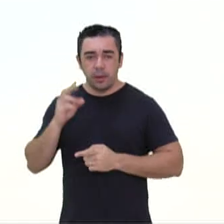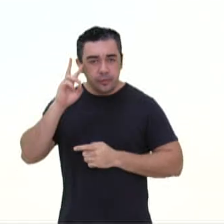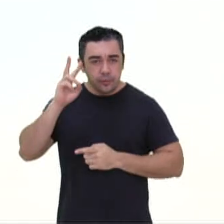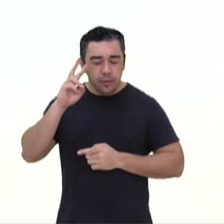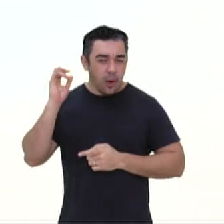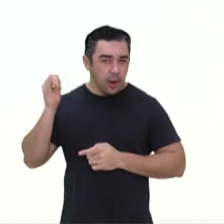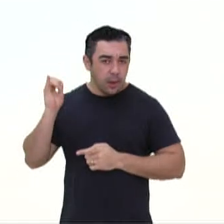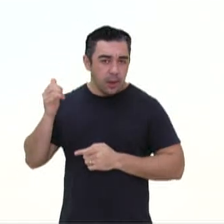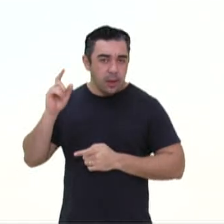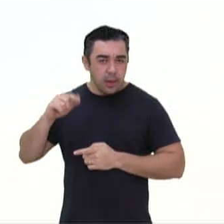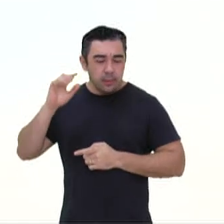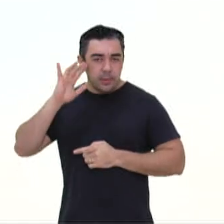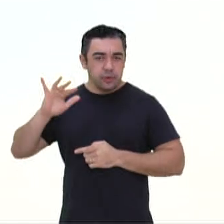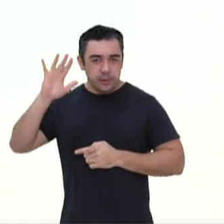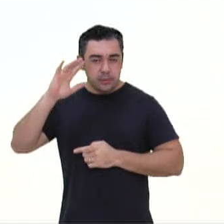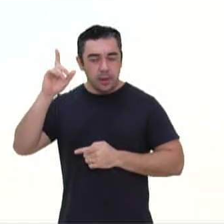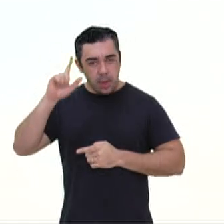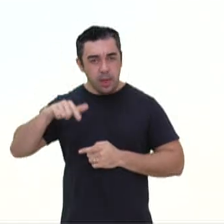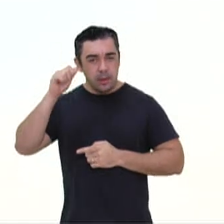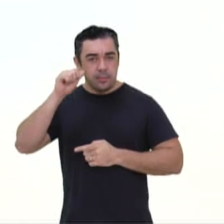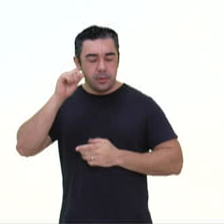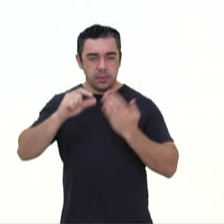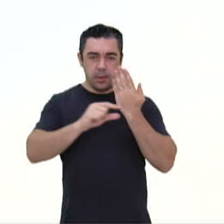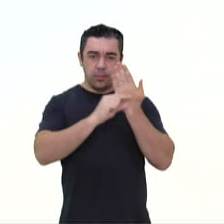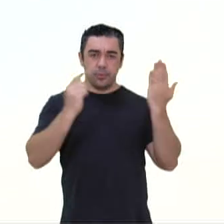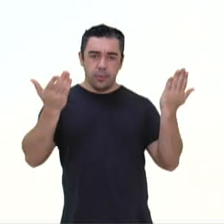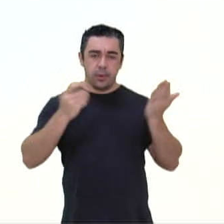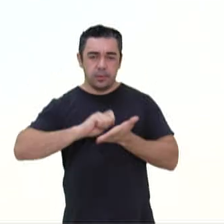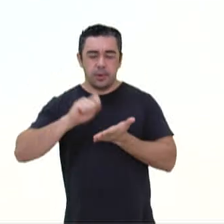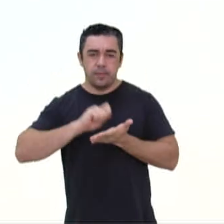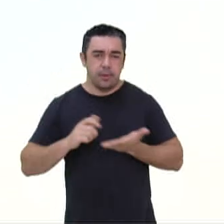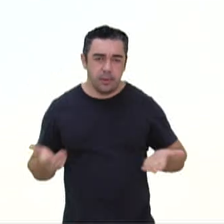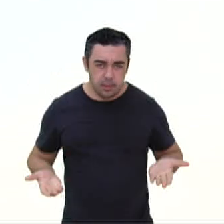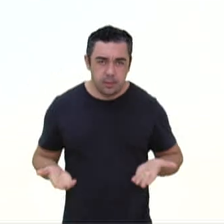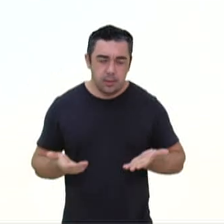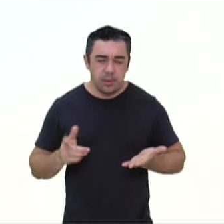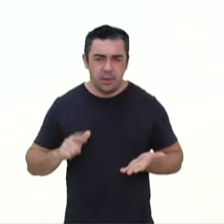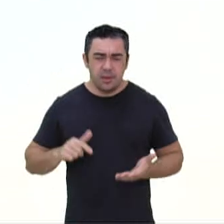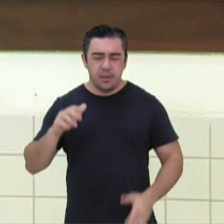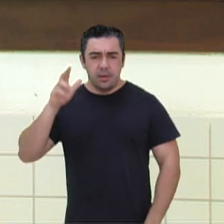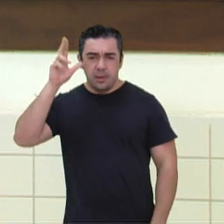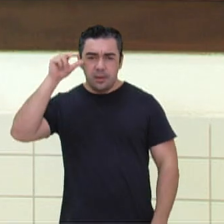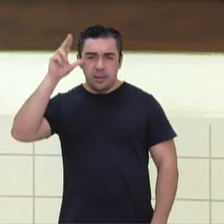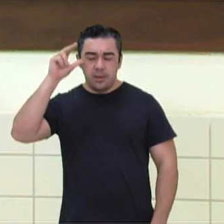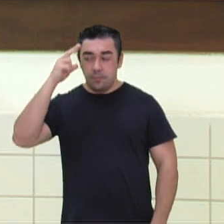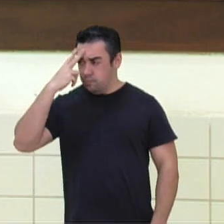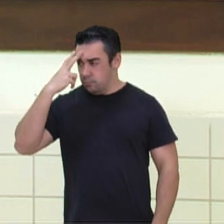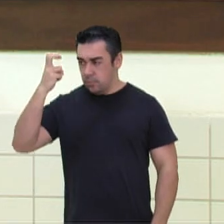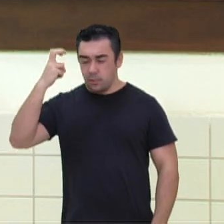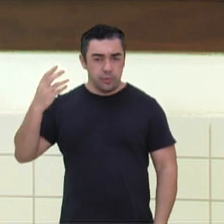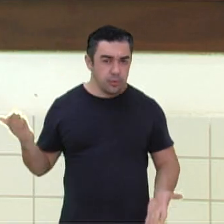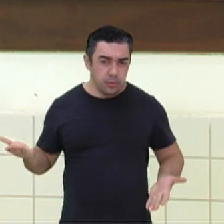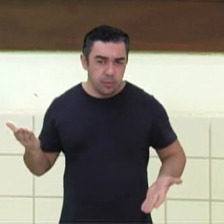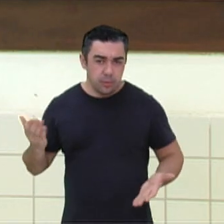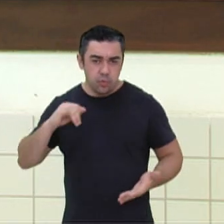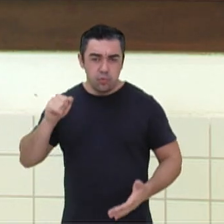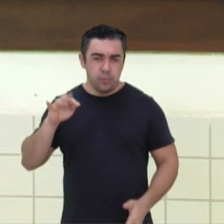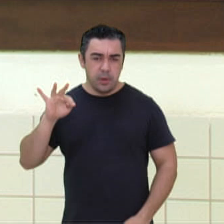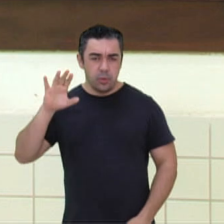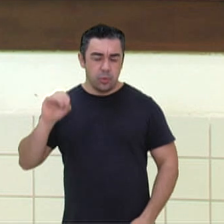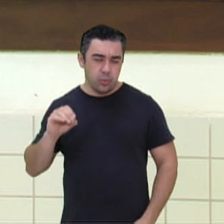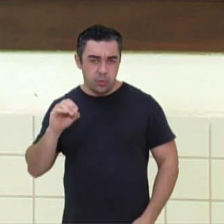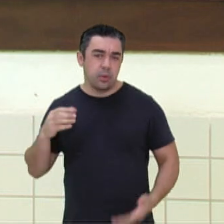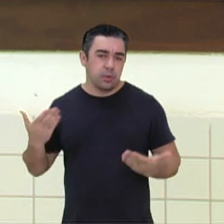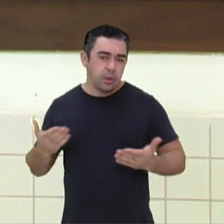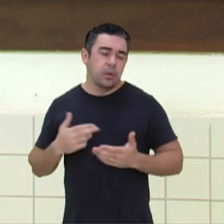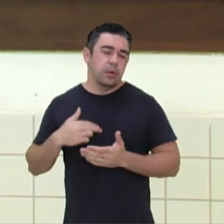história ficcional criada pela imaginação da autora, né? Então, ali, o jumento é super inteligente, né? Então, tem